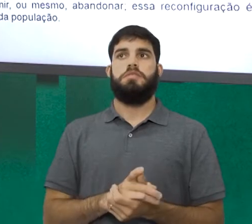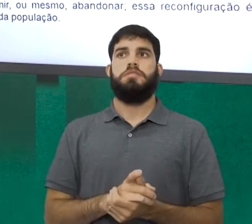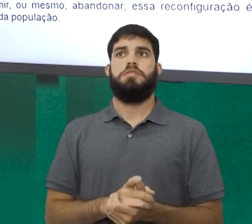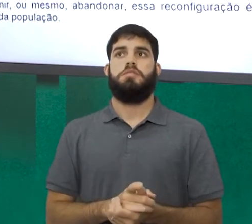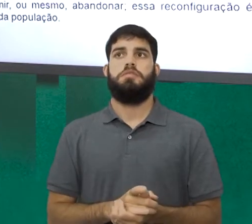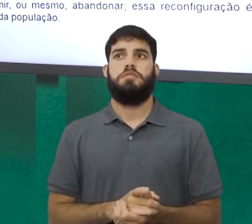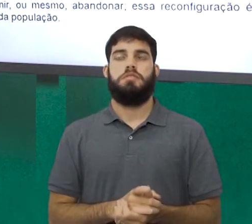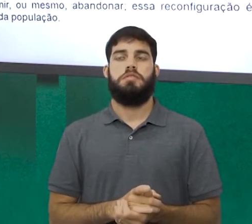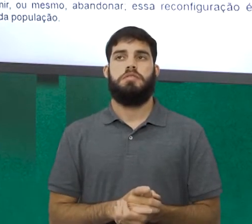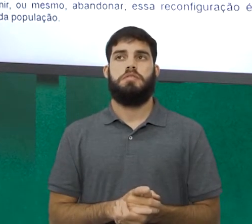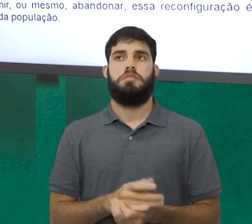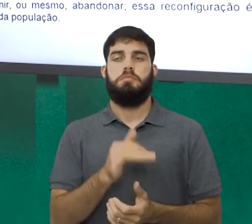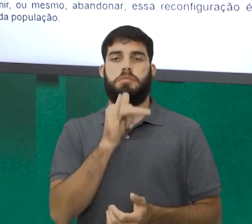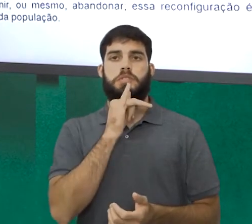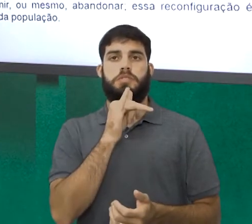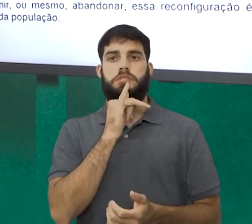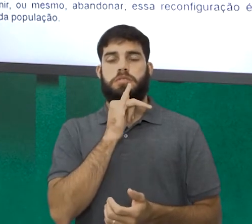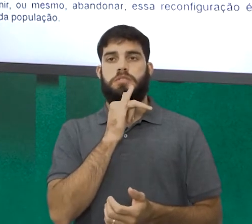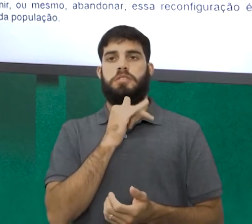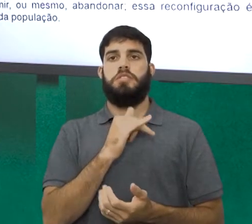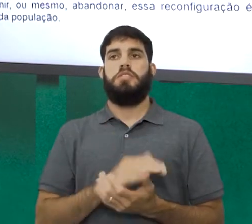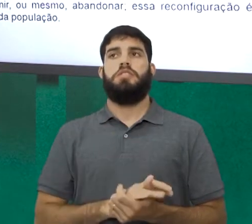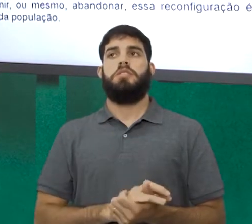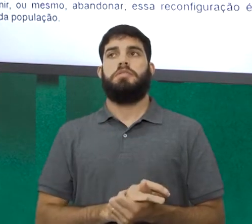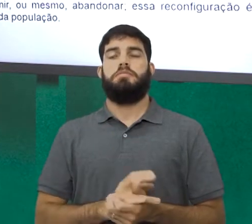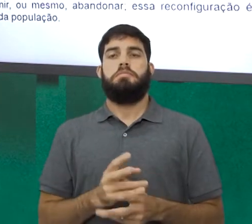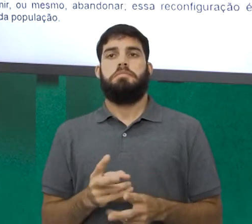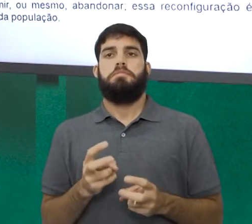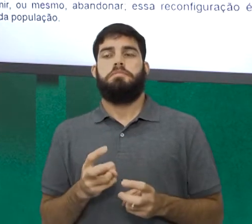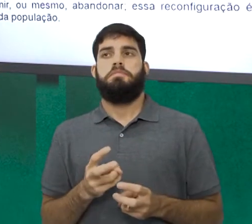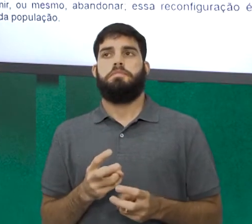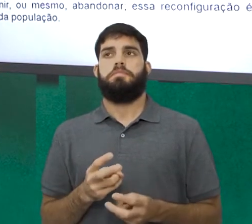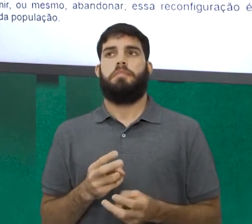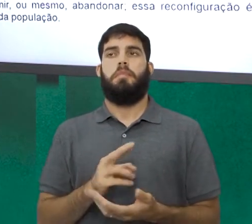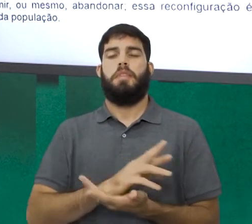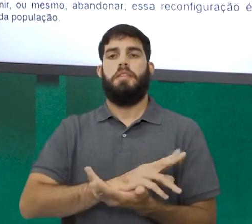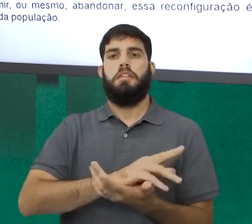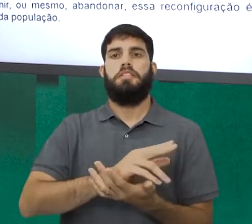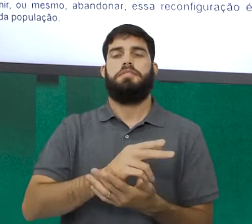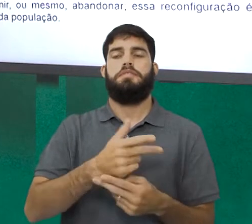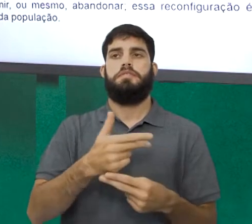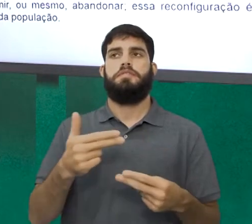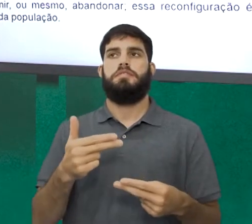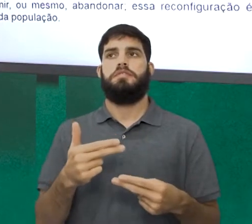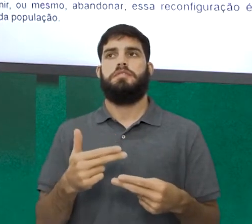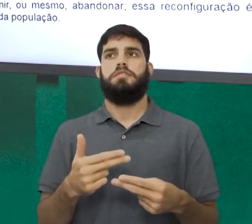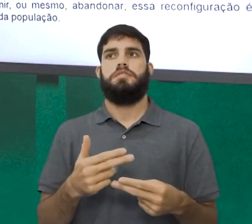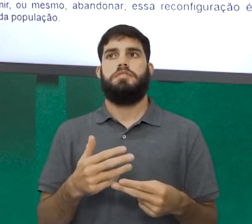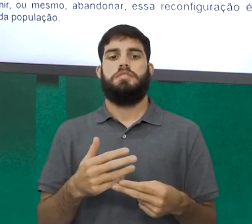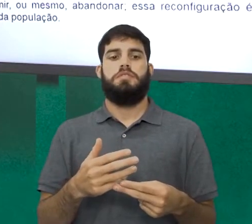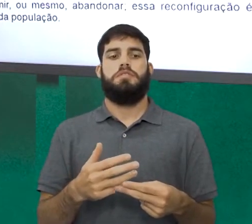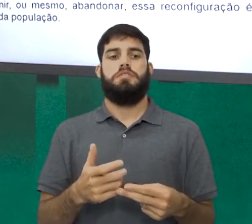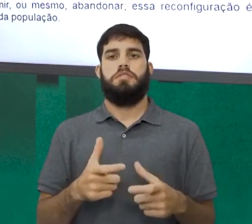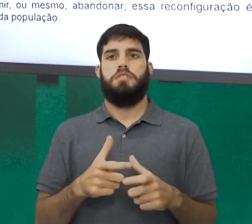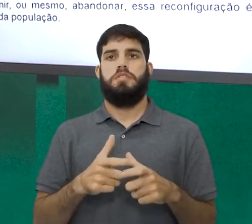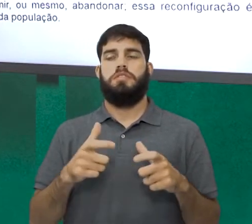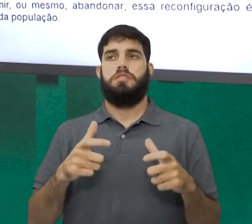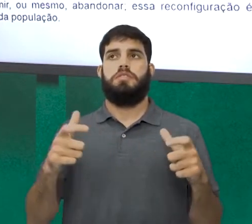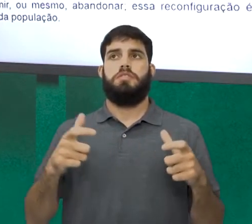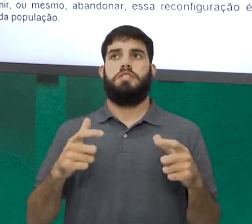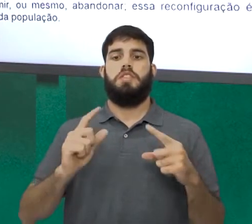específico, por exemplo, constata-se uma série de aspectos que se configuraram, sobretudo,